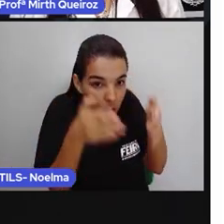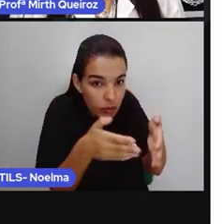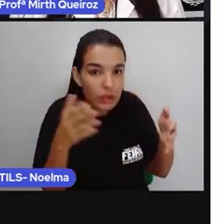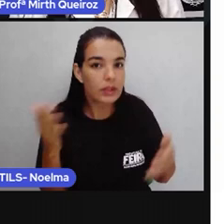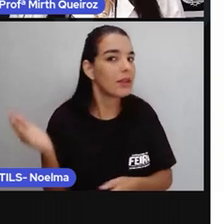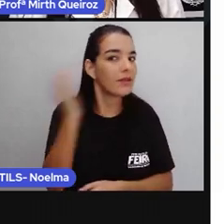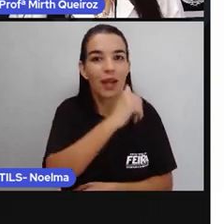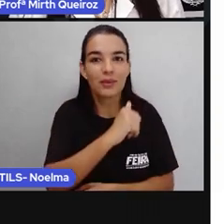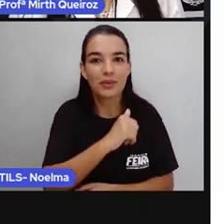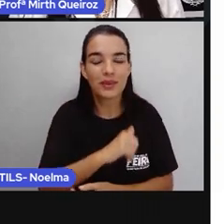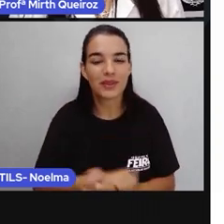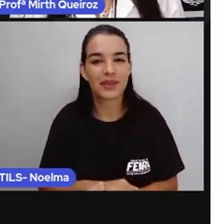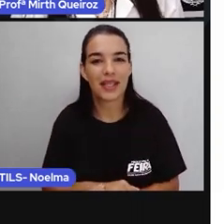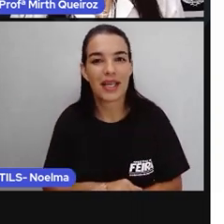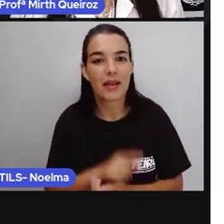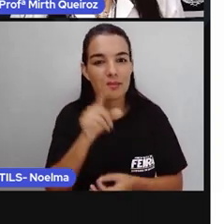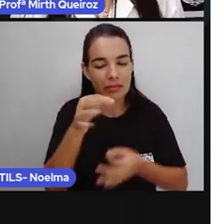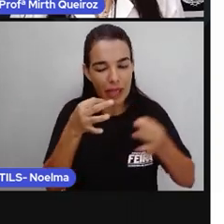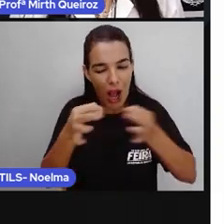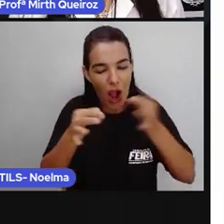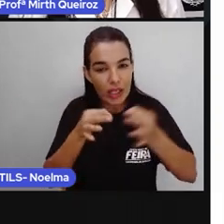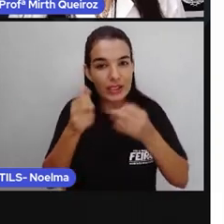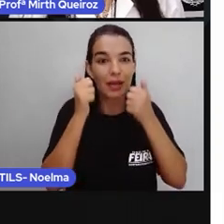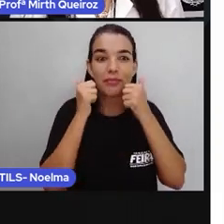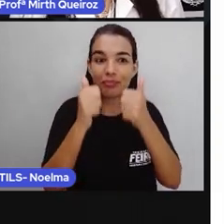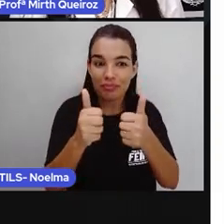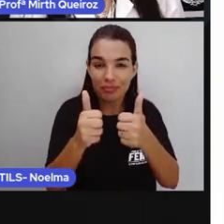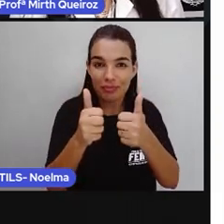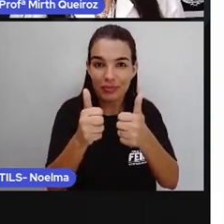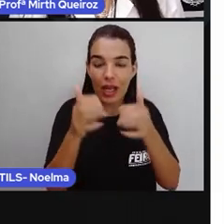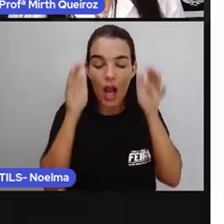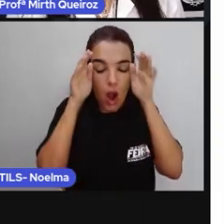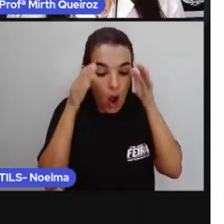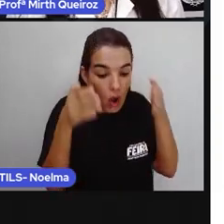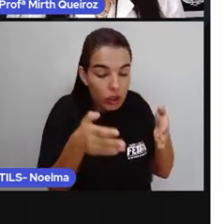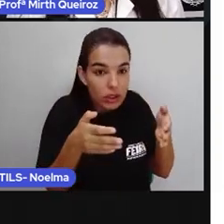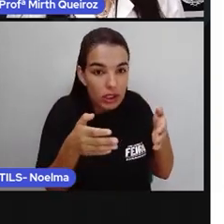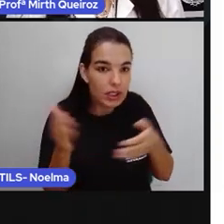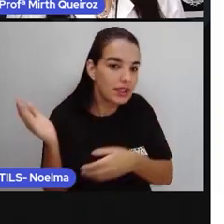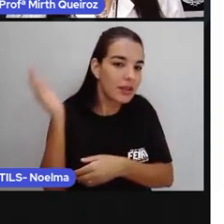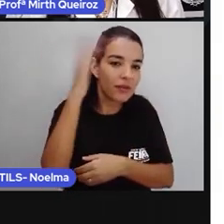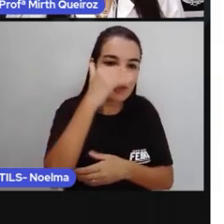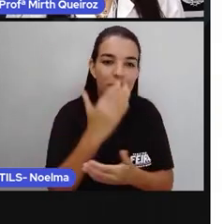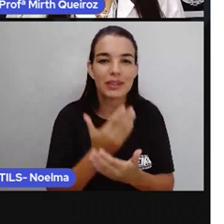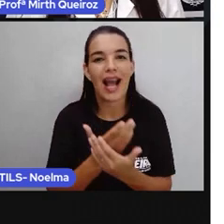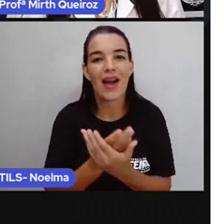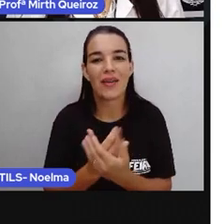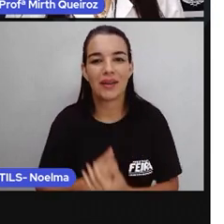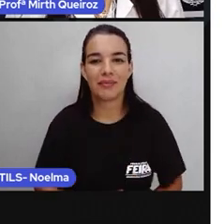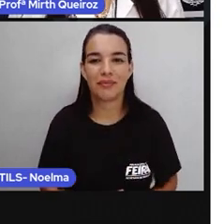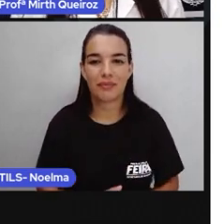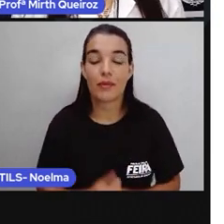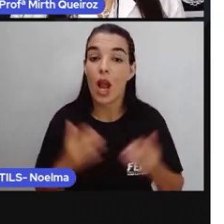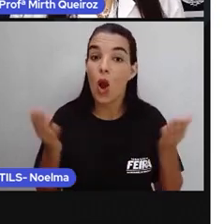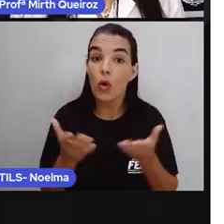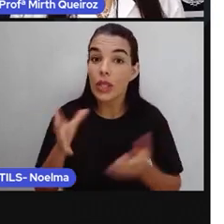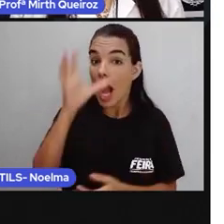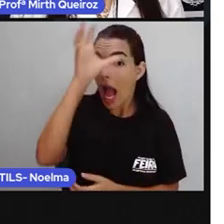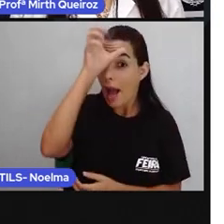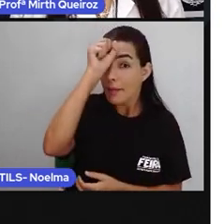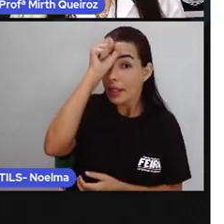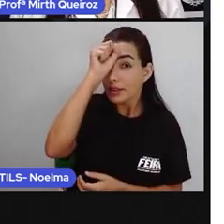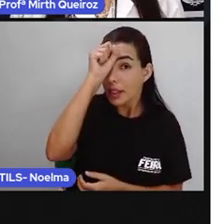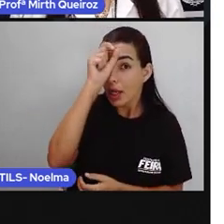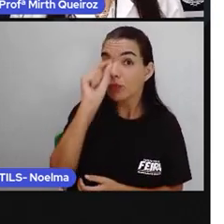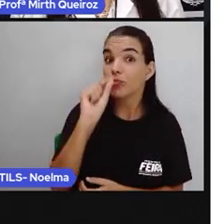Vamos? Então se organizem, se concentrem e vamos à aula. Hoje vamos